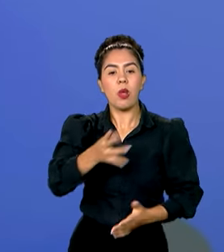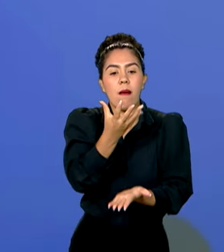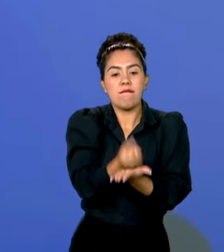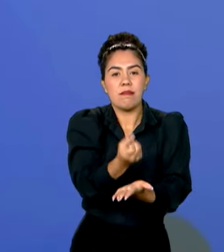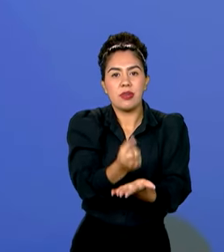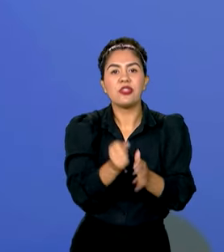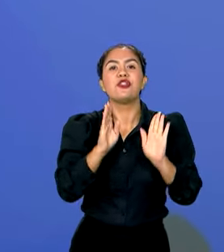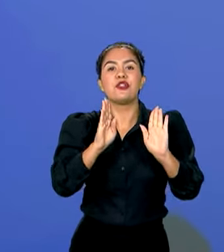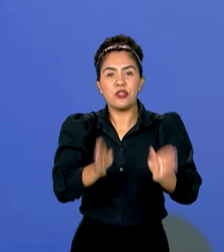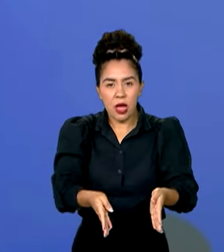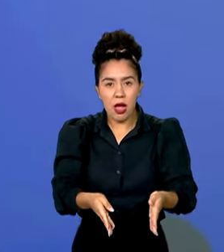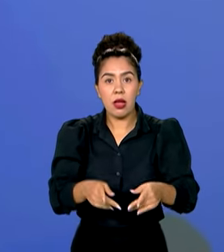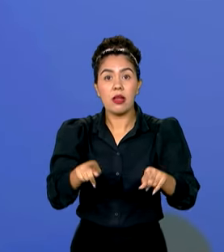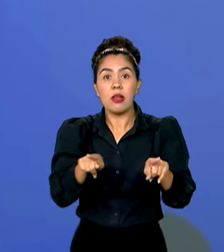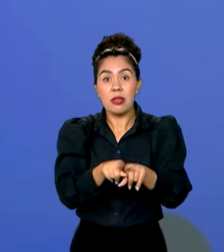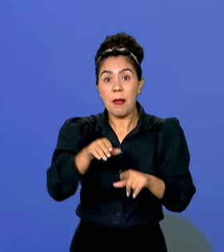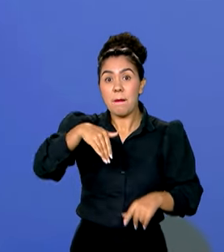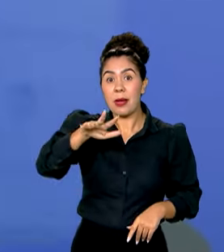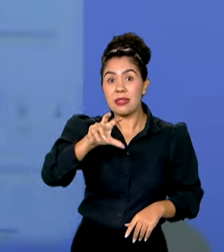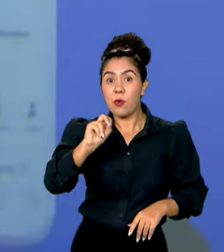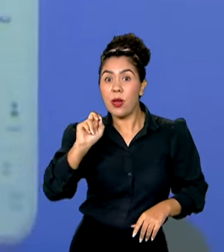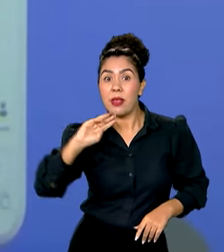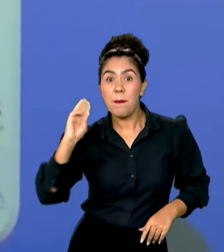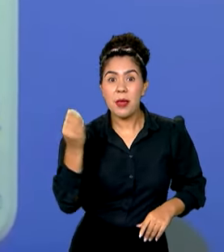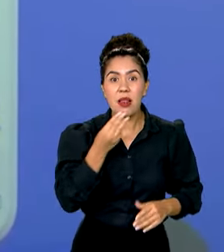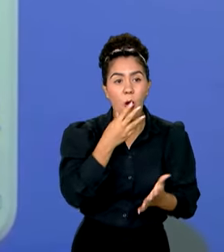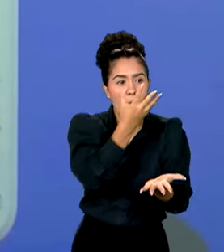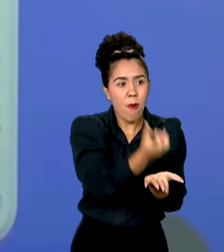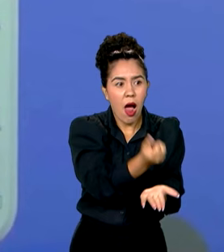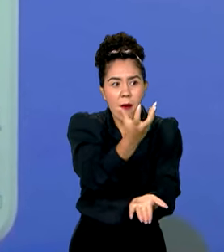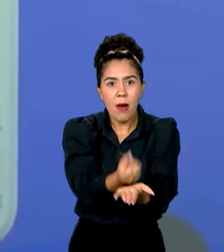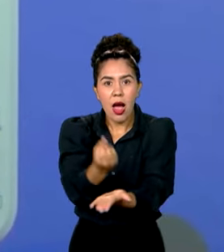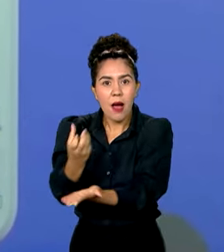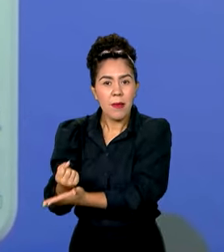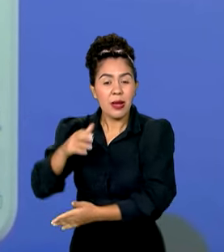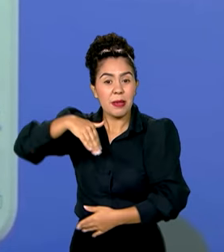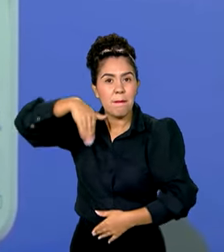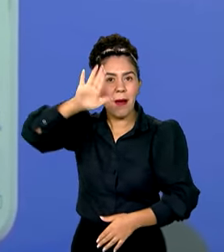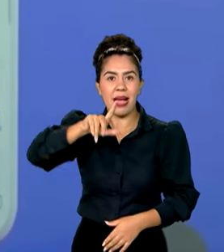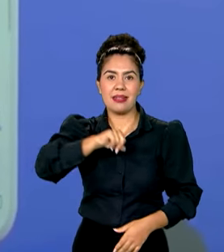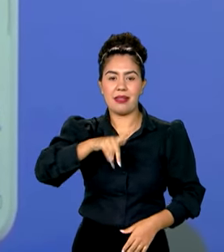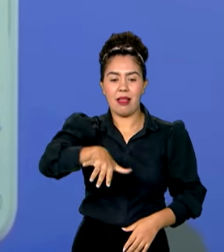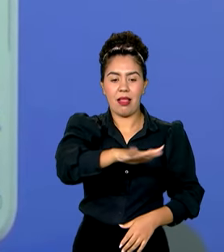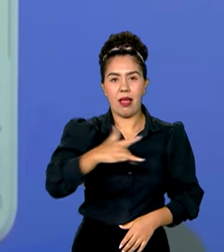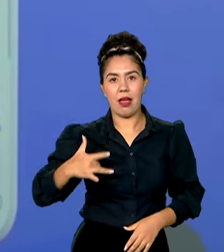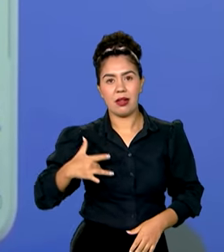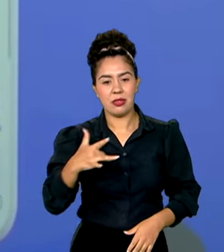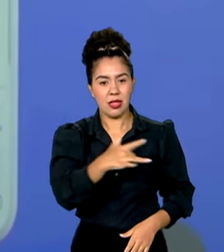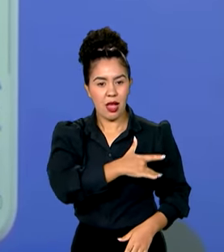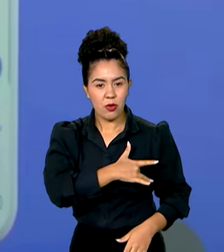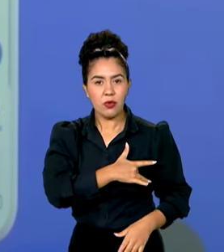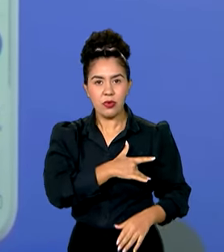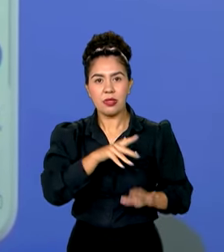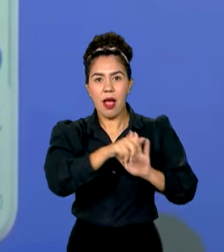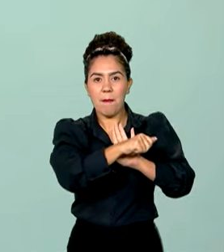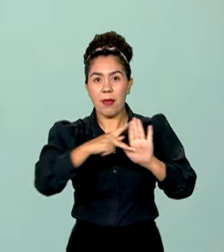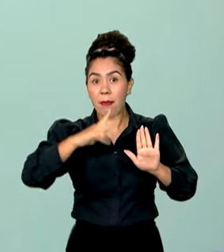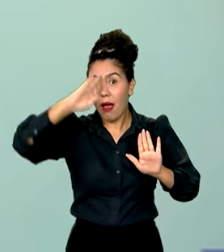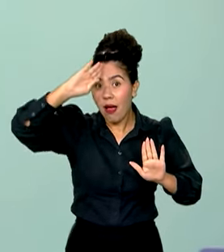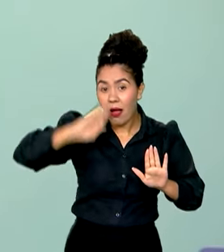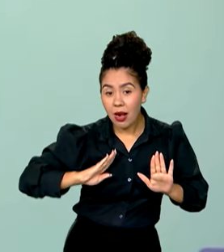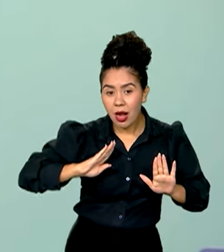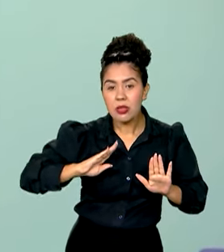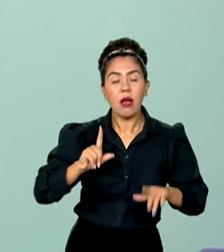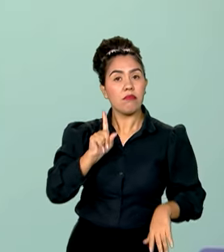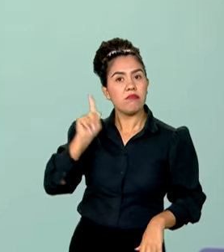mais de 50 milhões de downloads, é o mais baixado na categoria saúde entre os aplicativos gratuitos. A